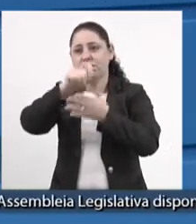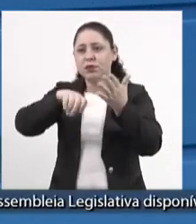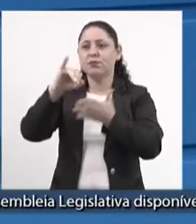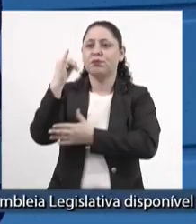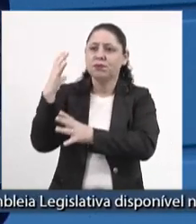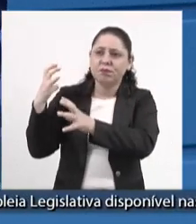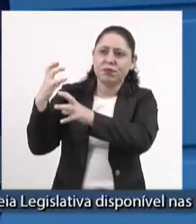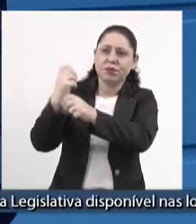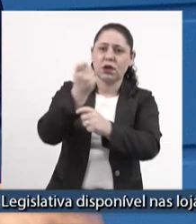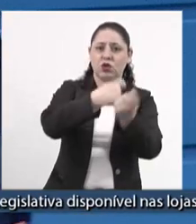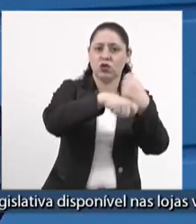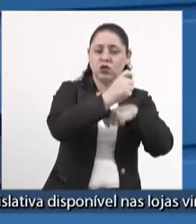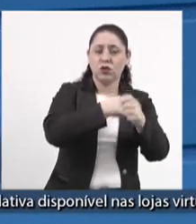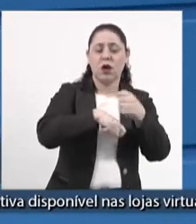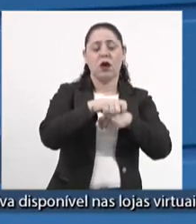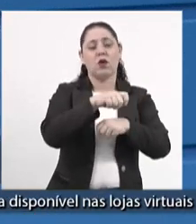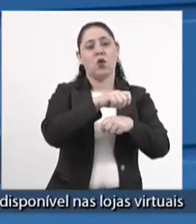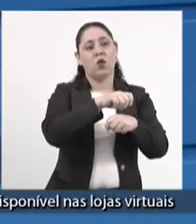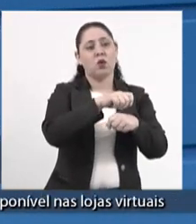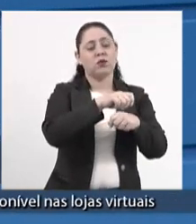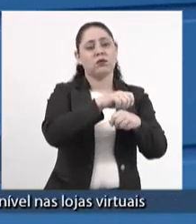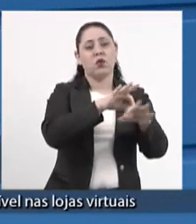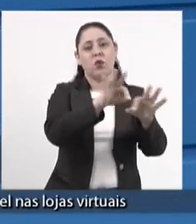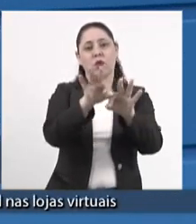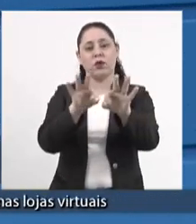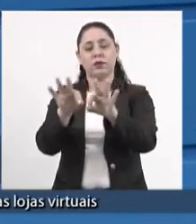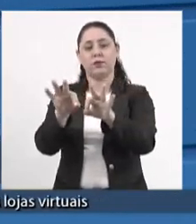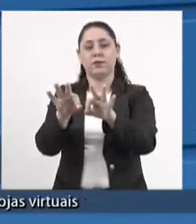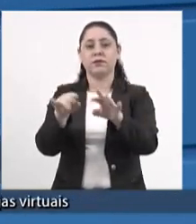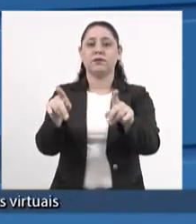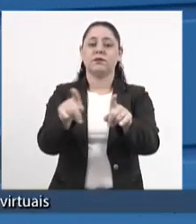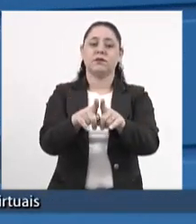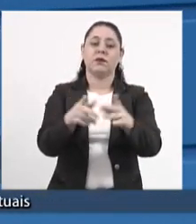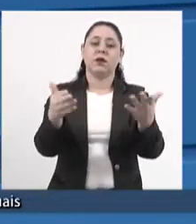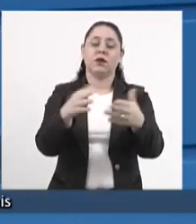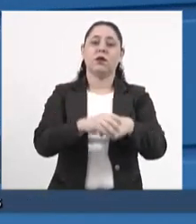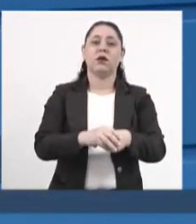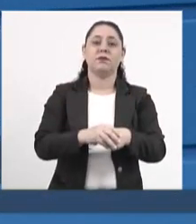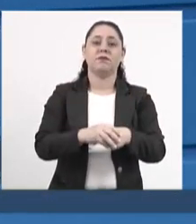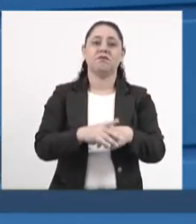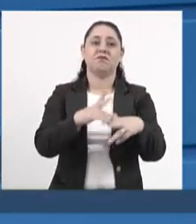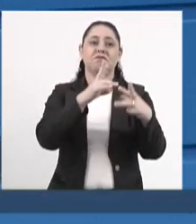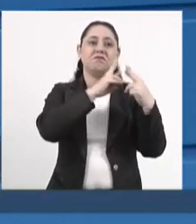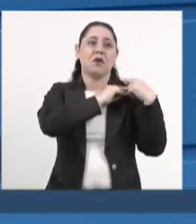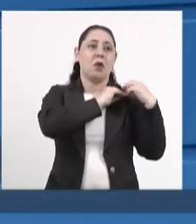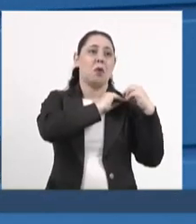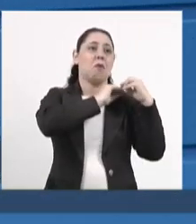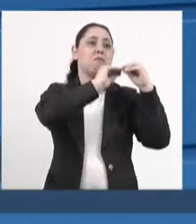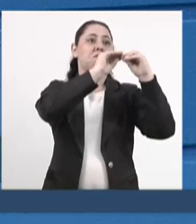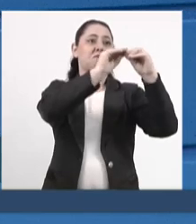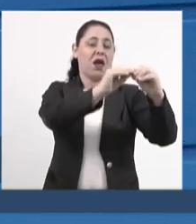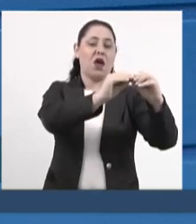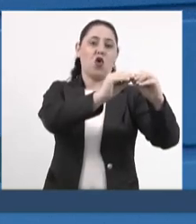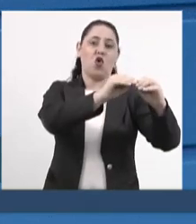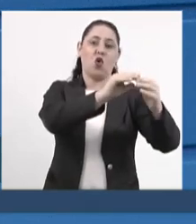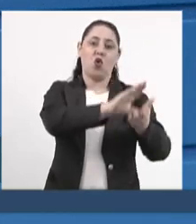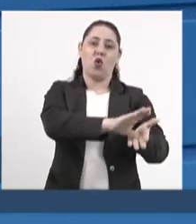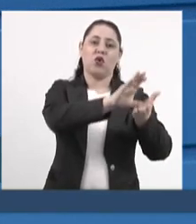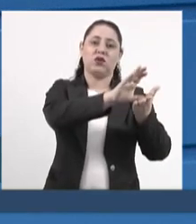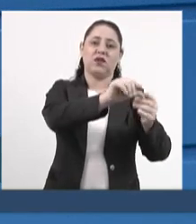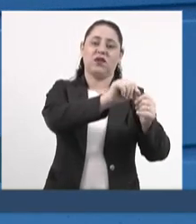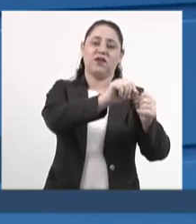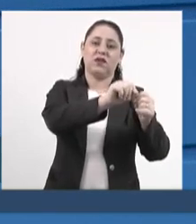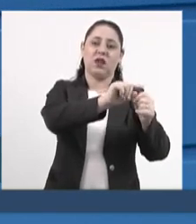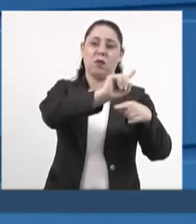arrecadar e de administrar o recurso que arrecada, ele passa isso para um conselho que vai